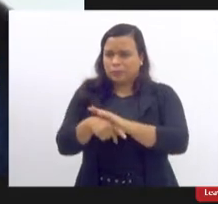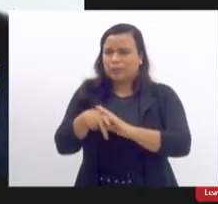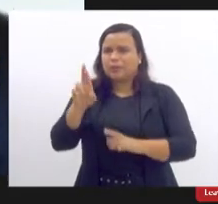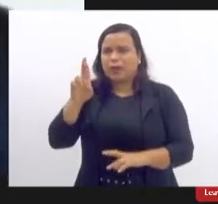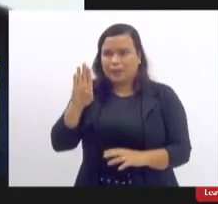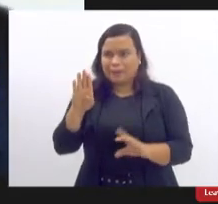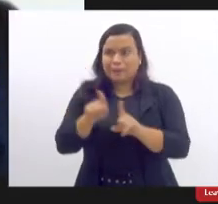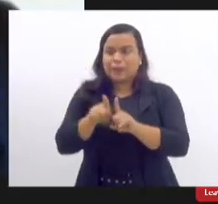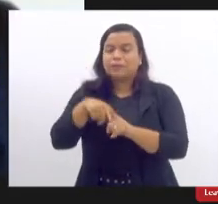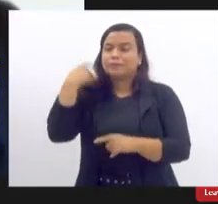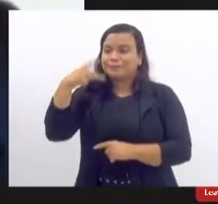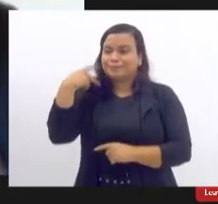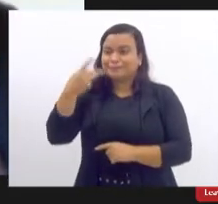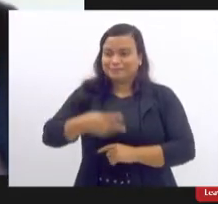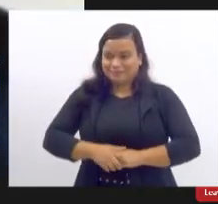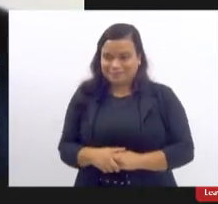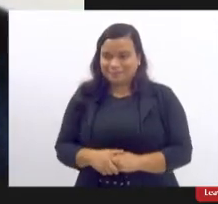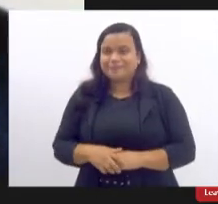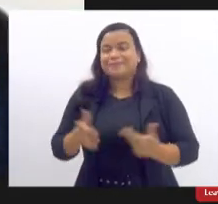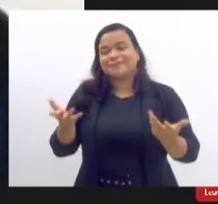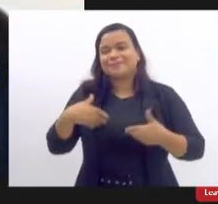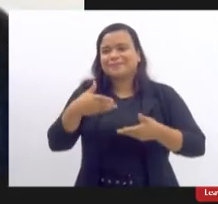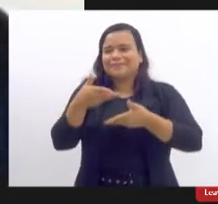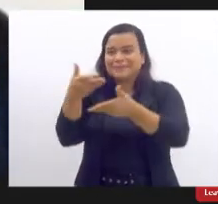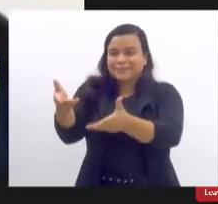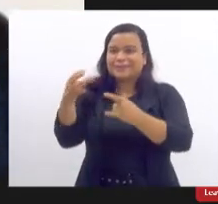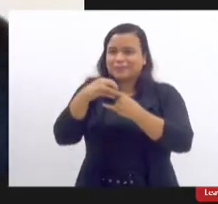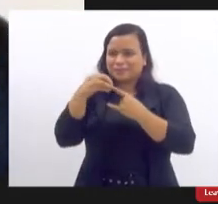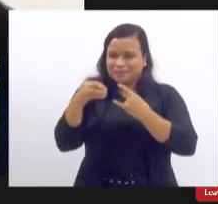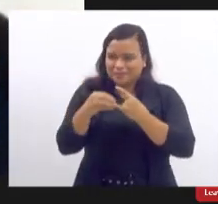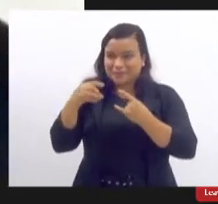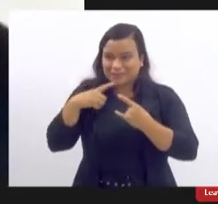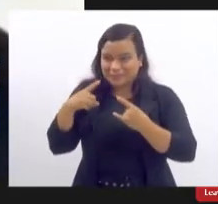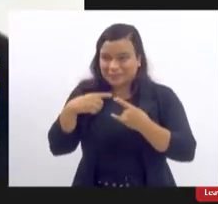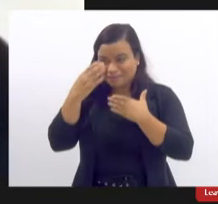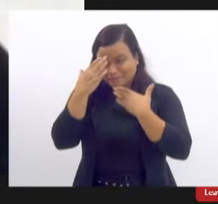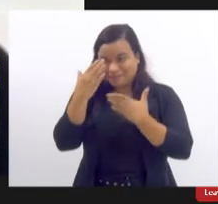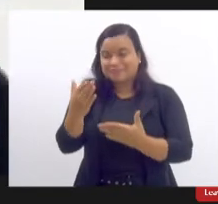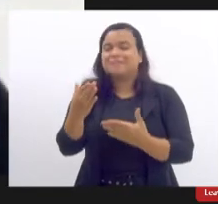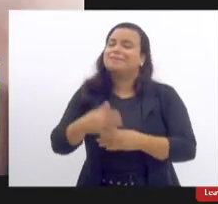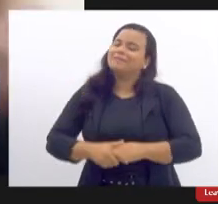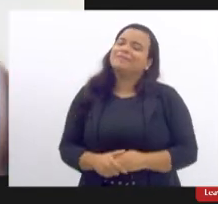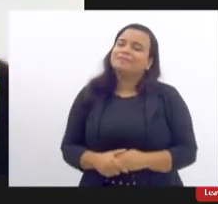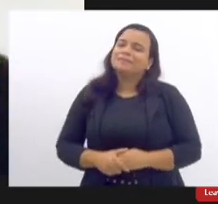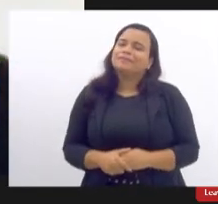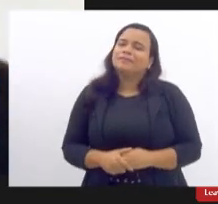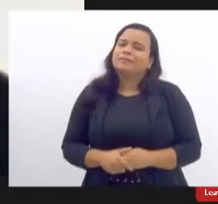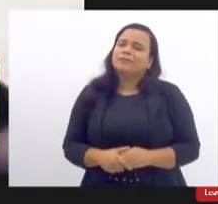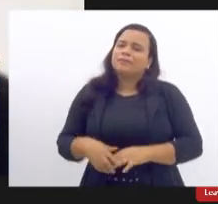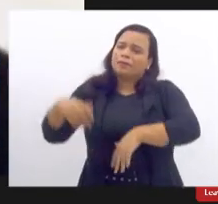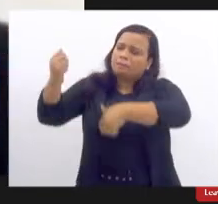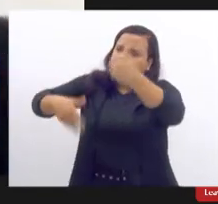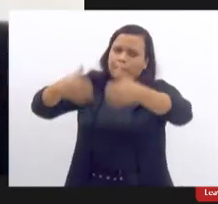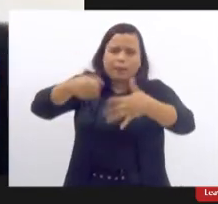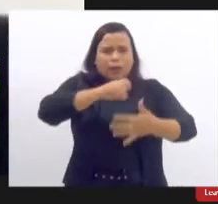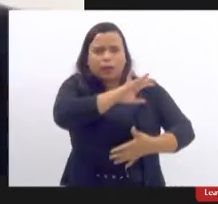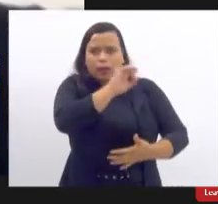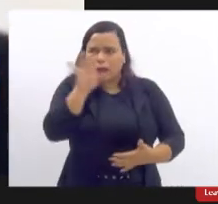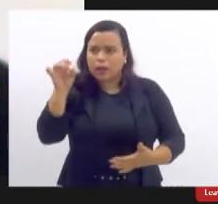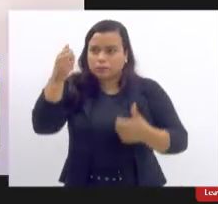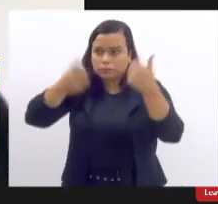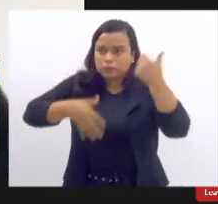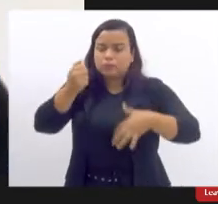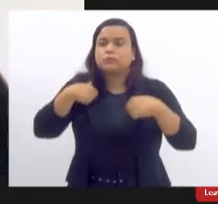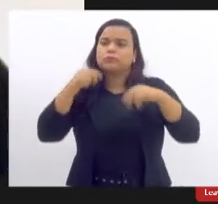então o convite veio através da Fiocruz eu vi a fala das outros participantes anterior